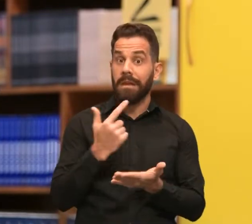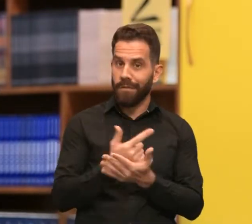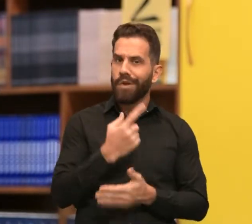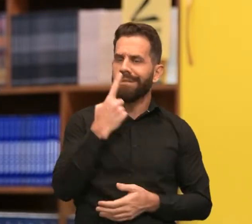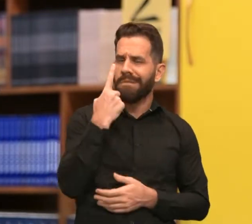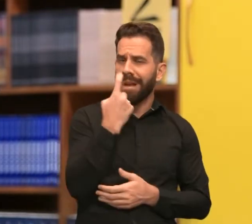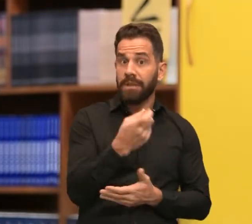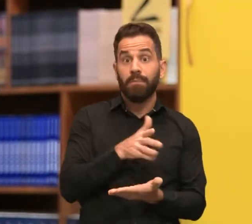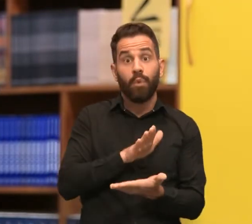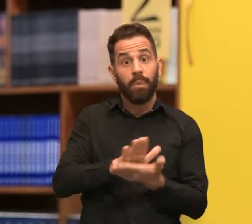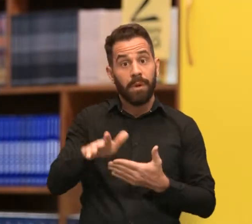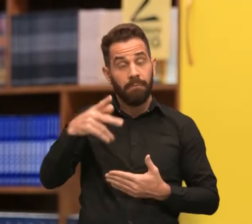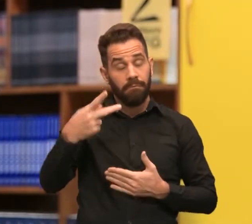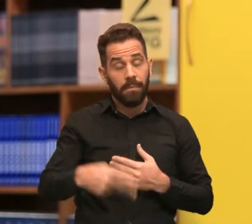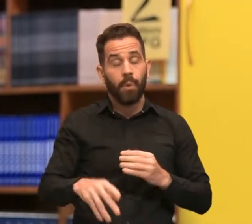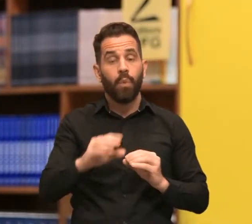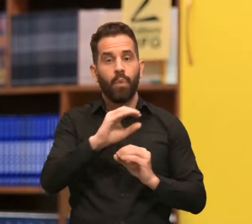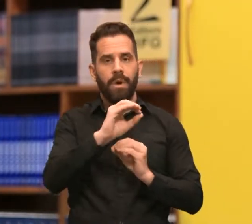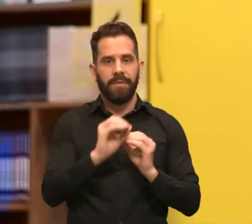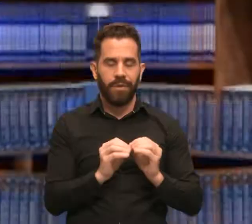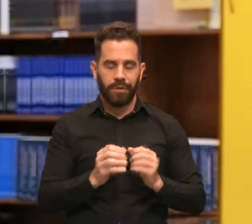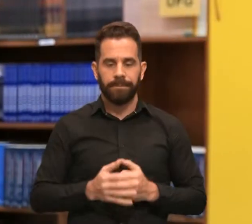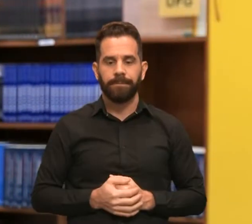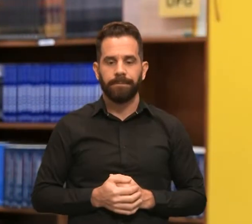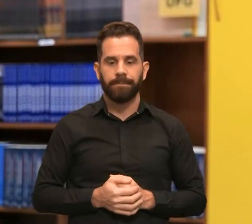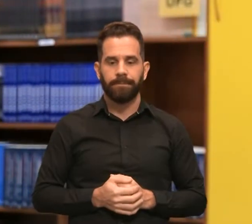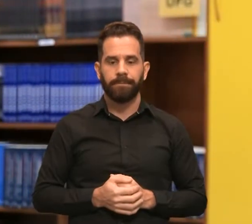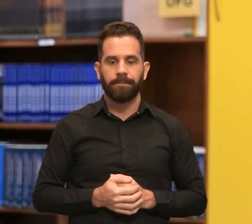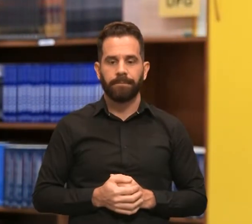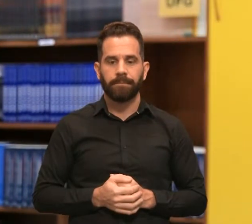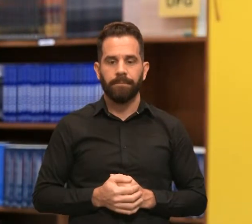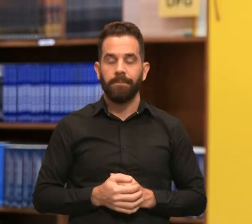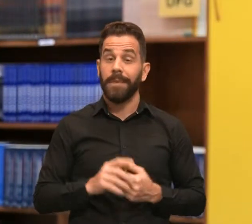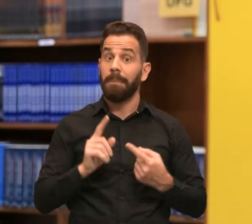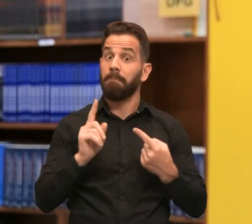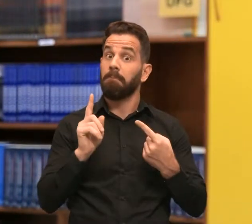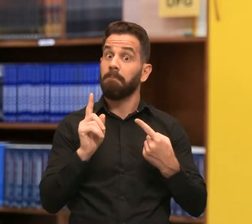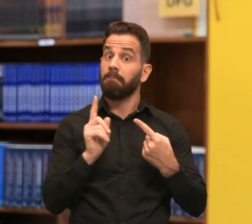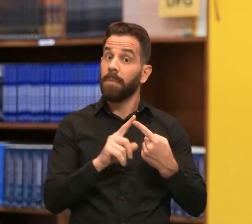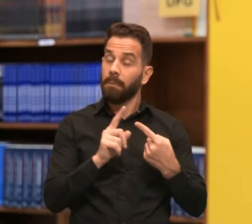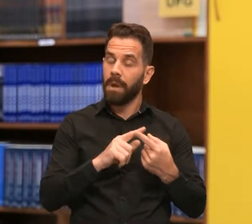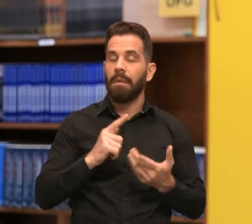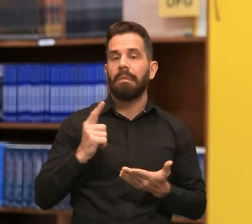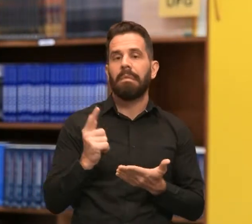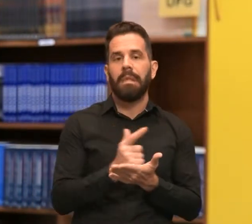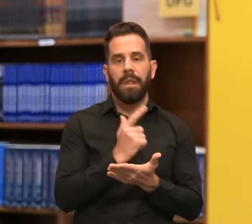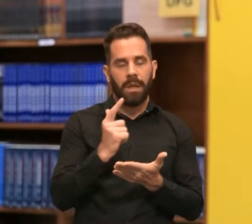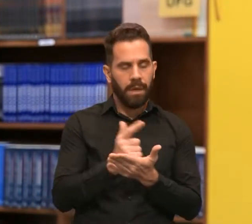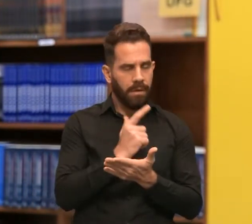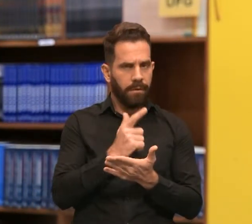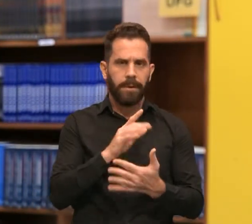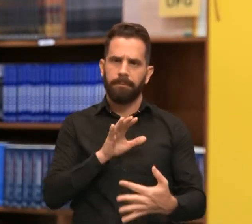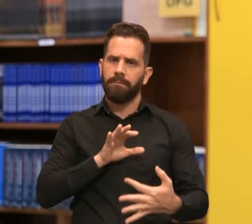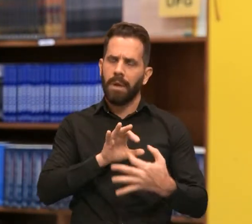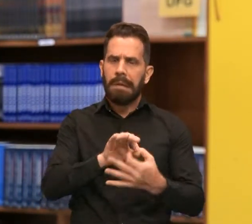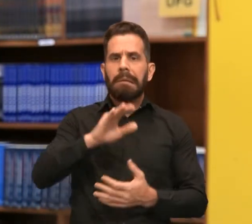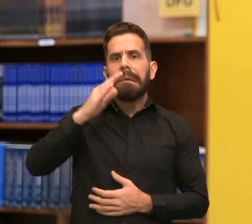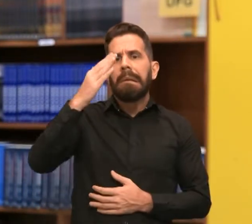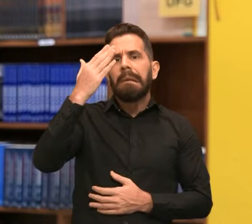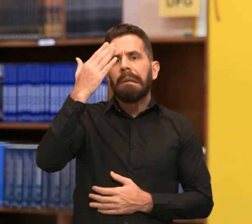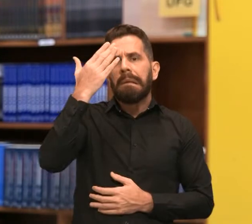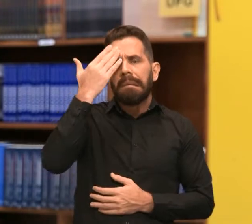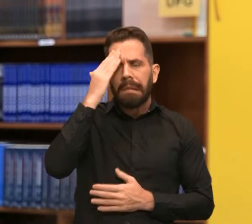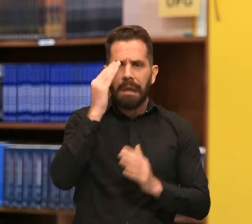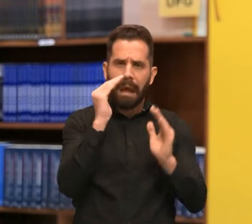publicados pela editora UFG. A primeira indicação é uma obra dedicada a entender e